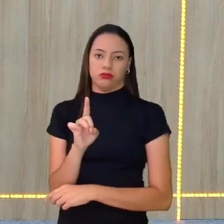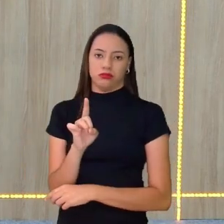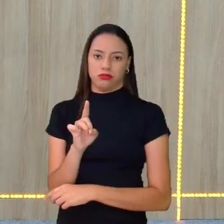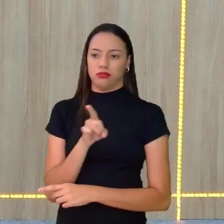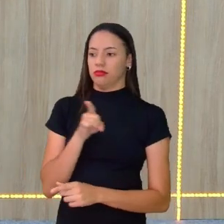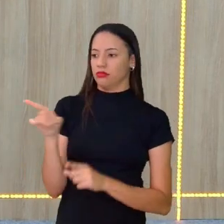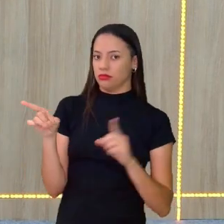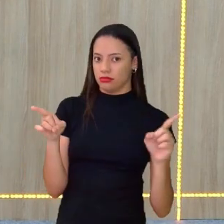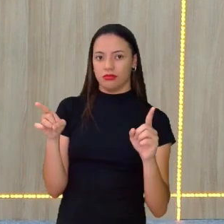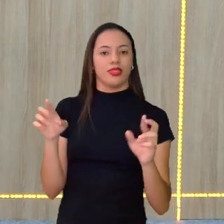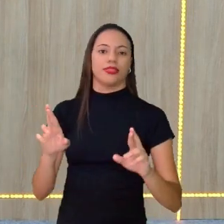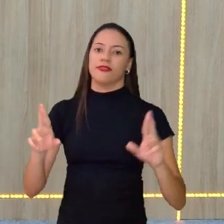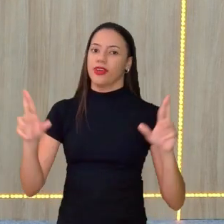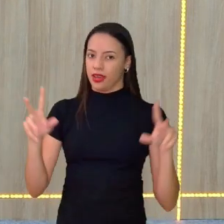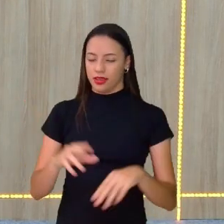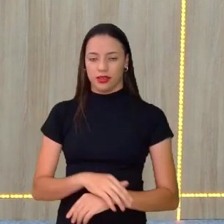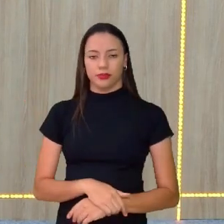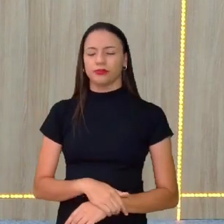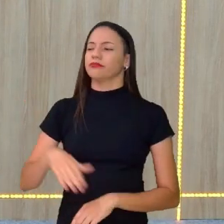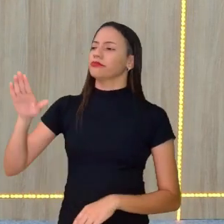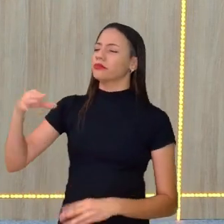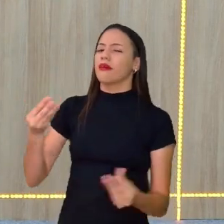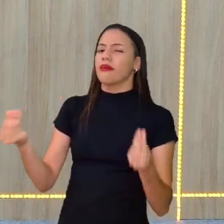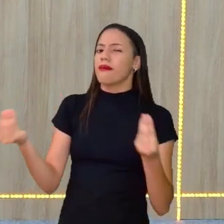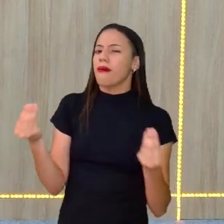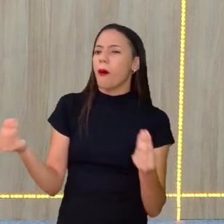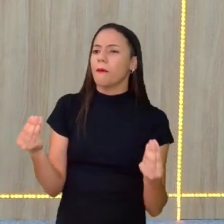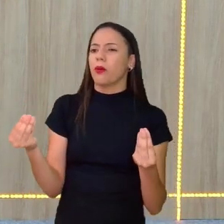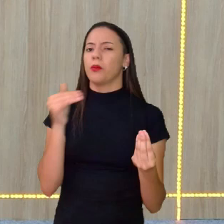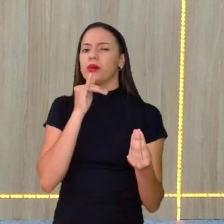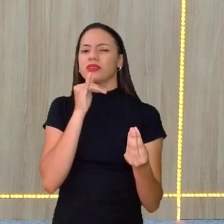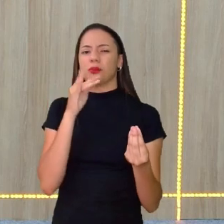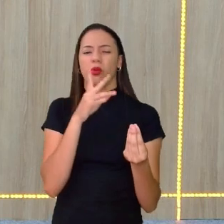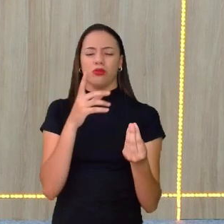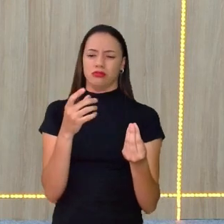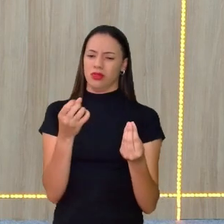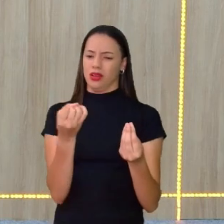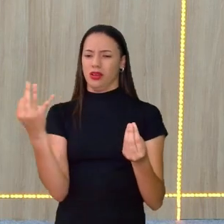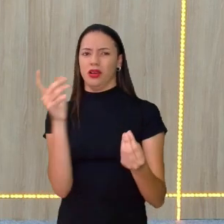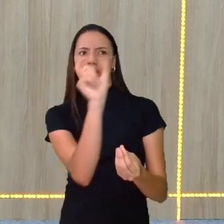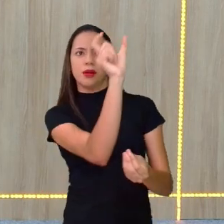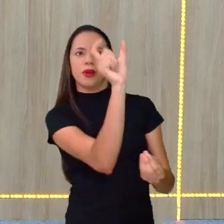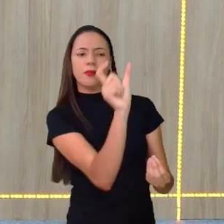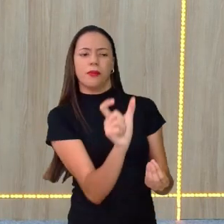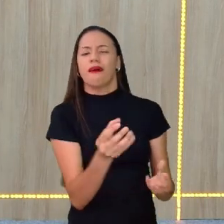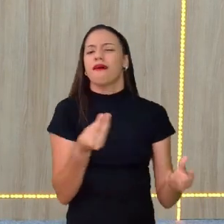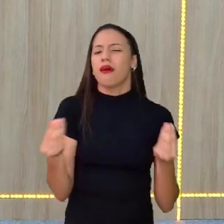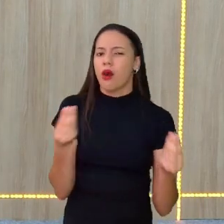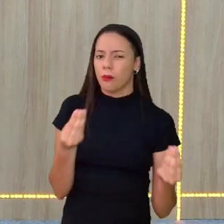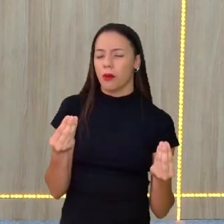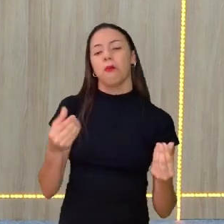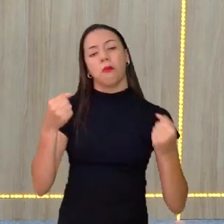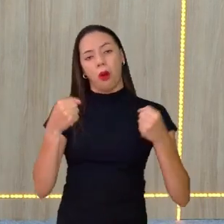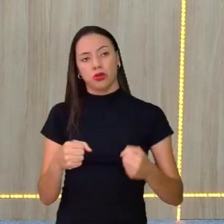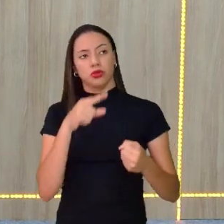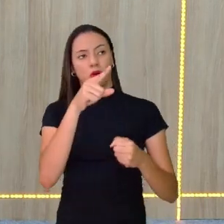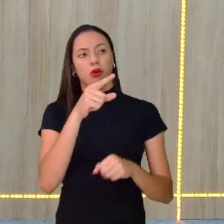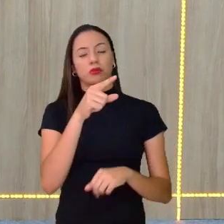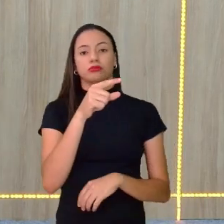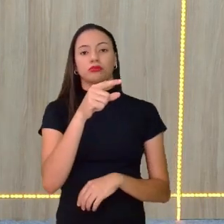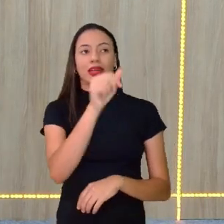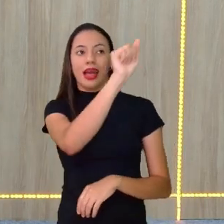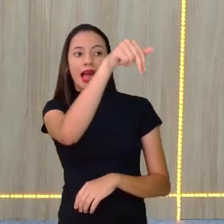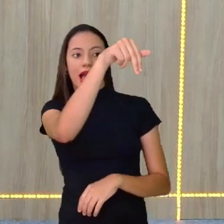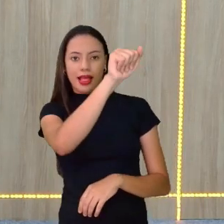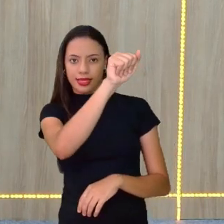dar invertido de Ana. Então, como é que eu posso contar? Com quem são essas palavras de Ana? Eu posso colocar a própria Ana. É uma